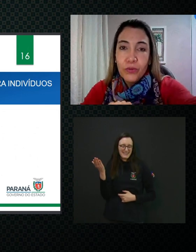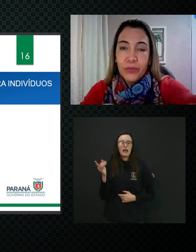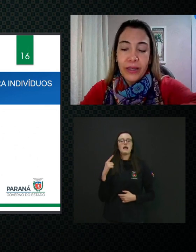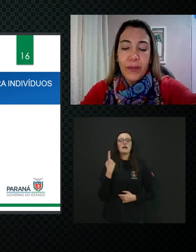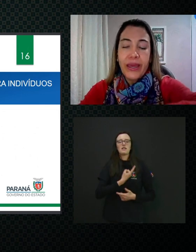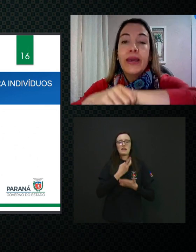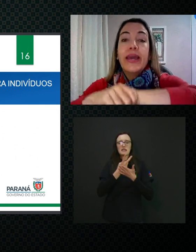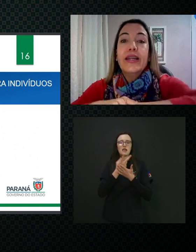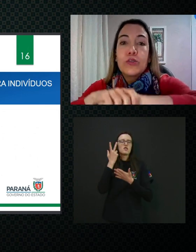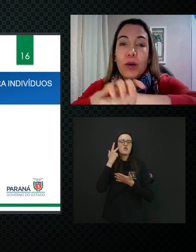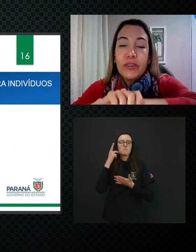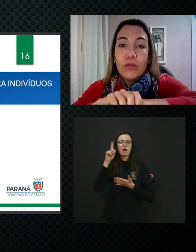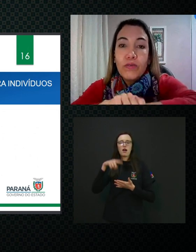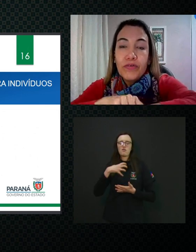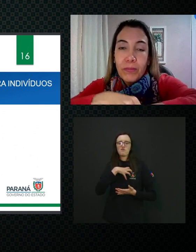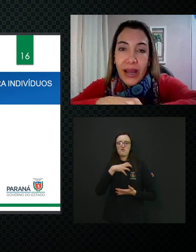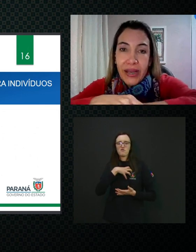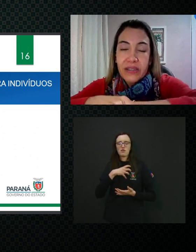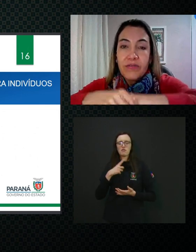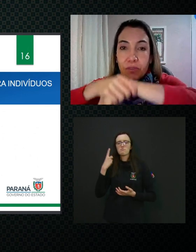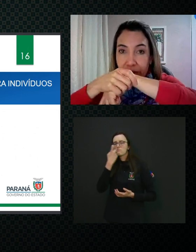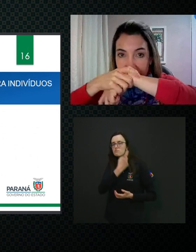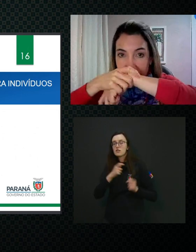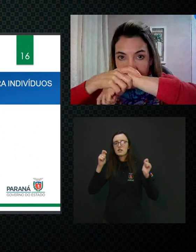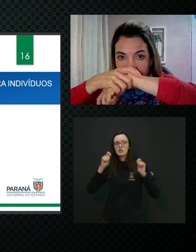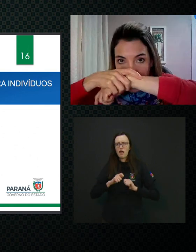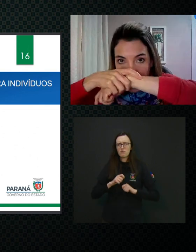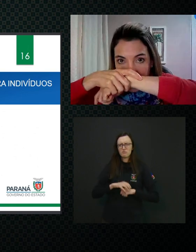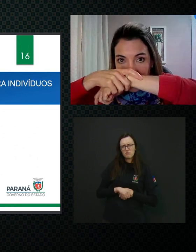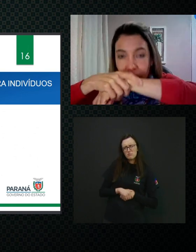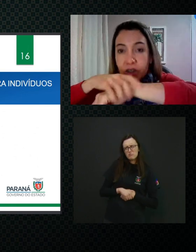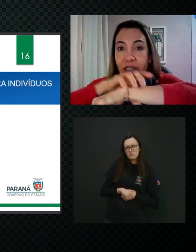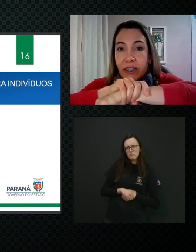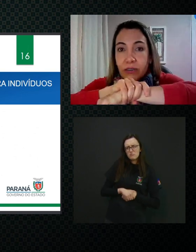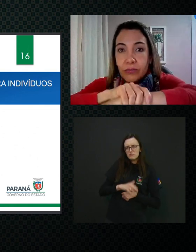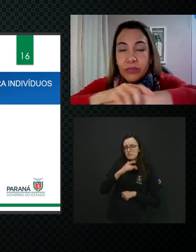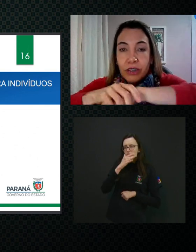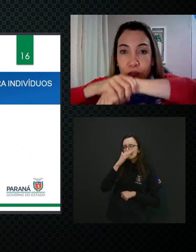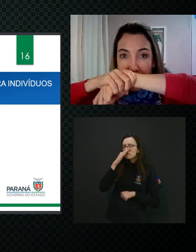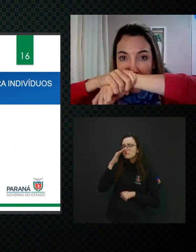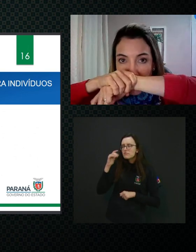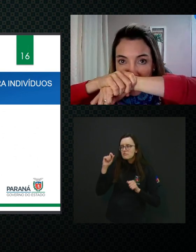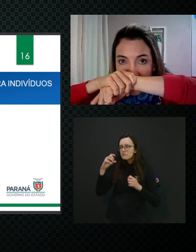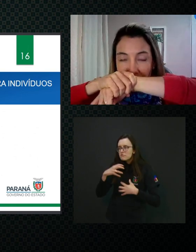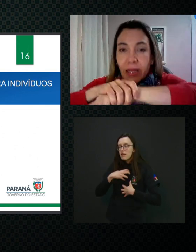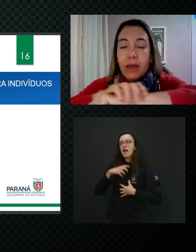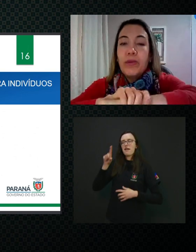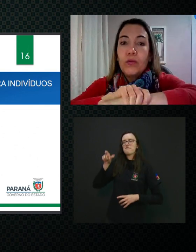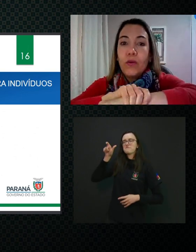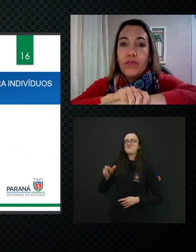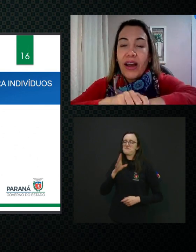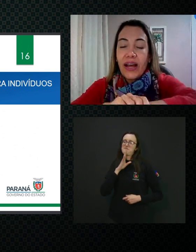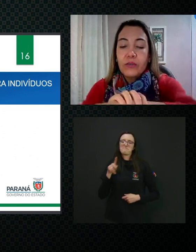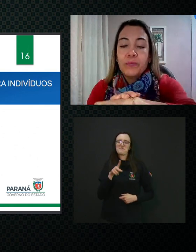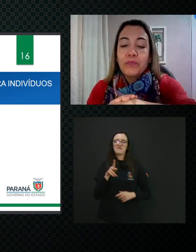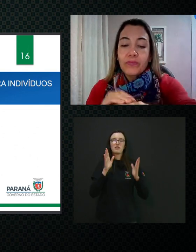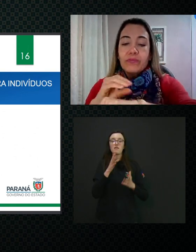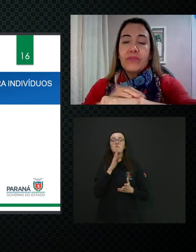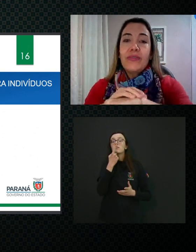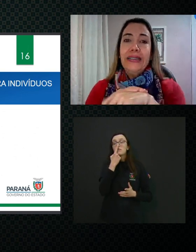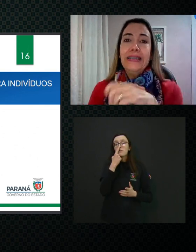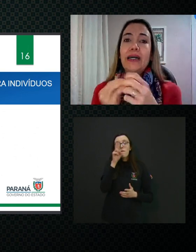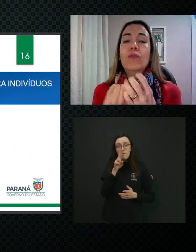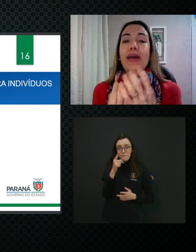perfume também, eles podem confirmar essa informação também cheirando, sentindo, pelo olfato.